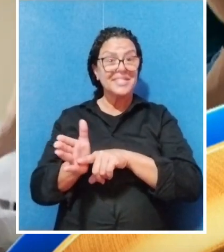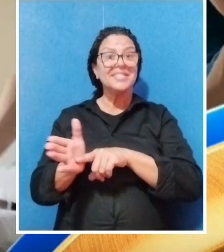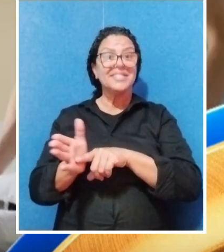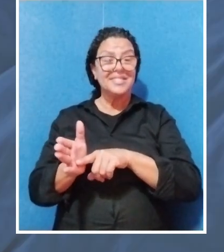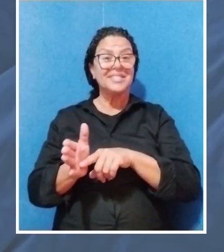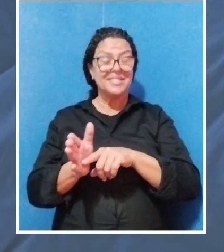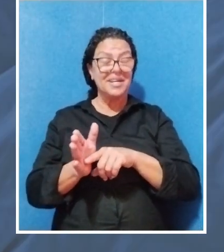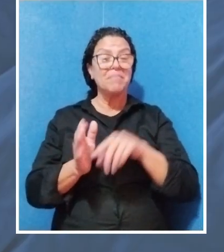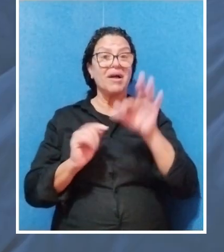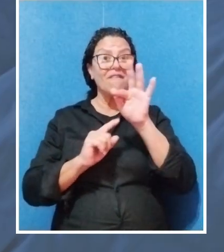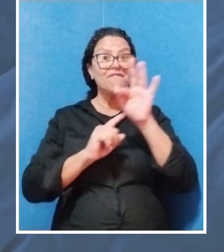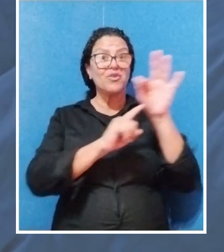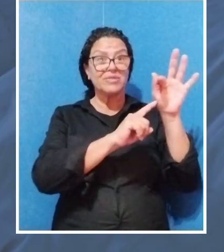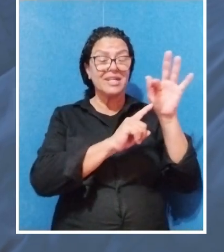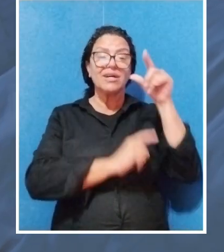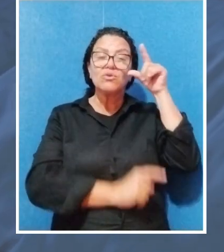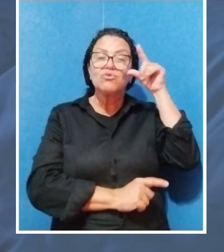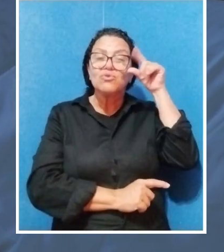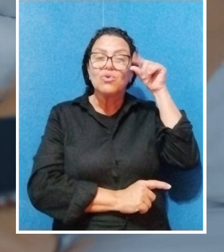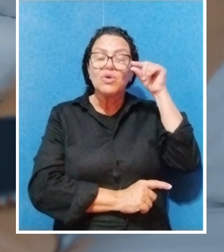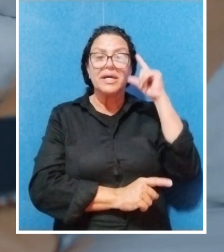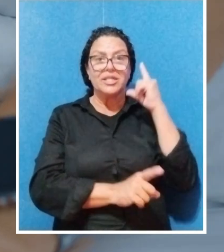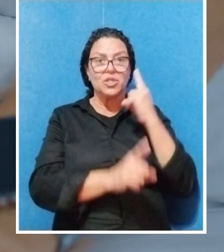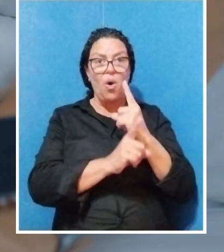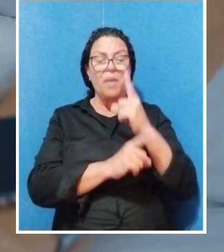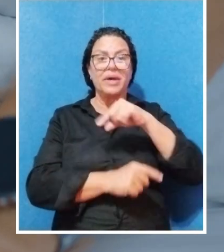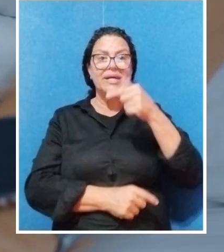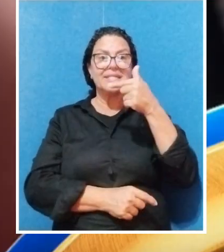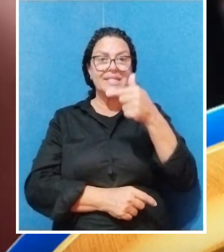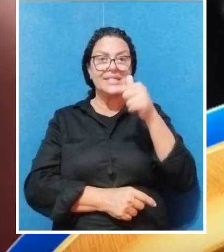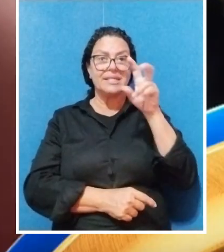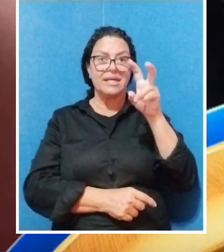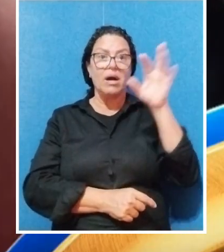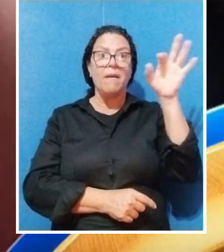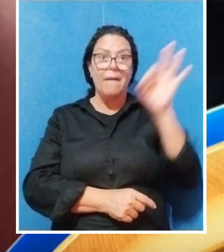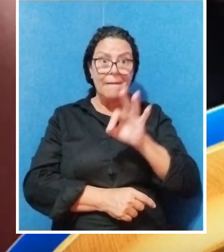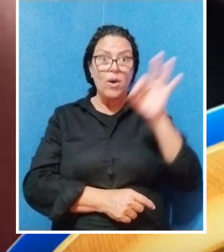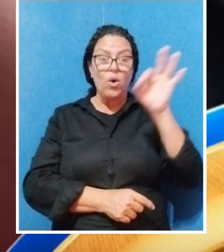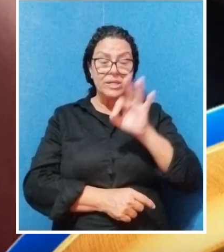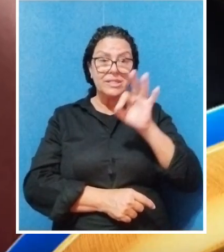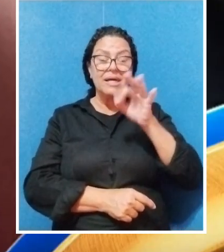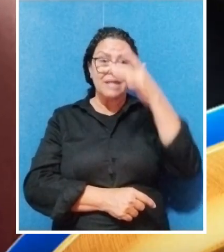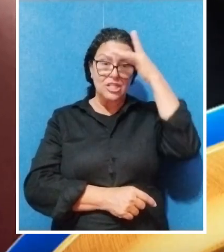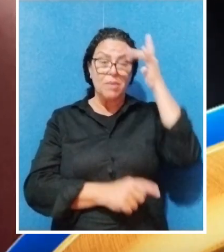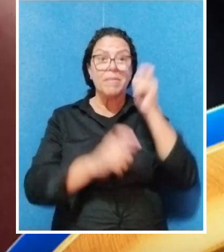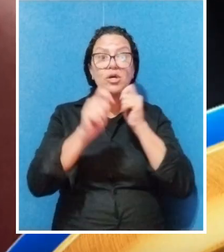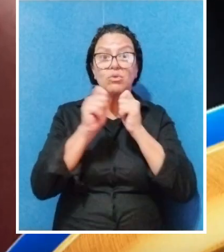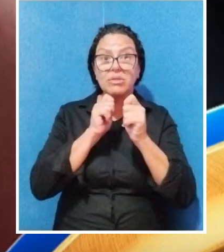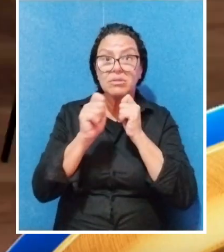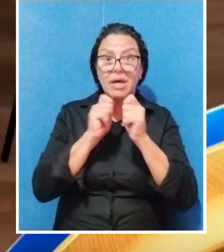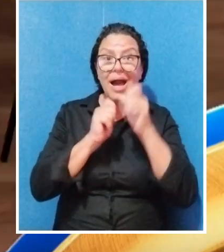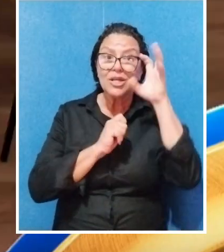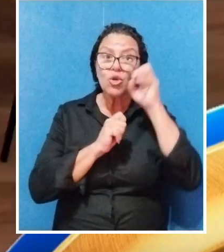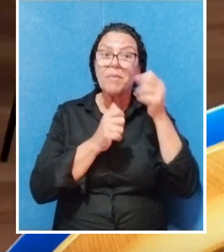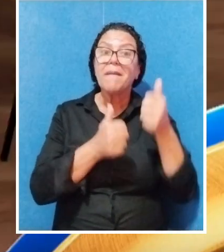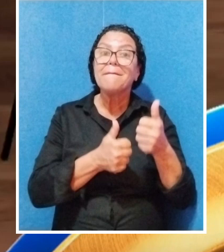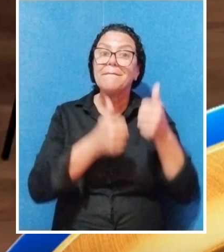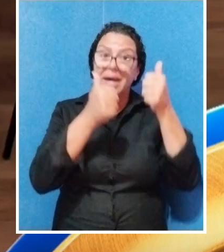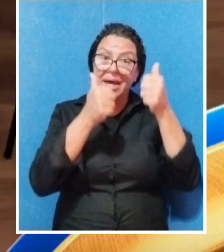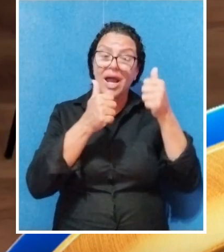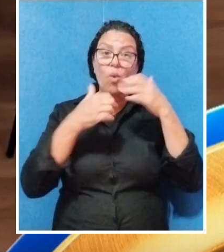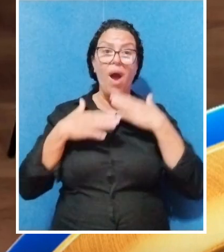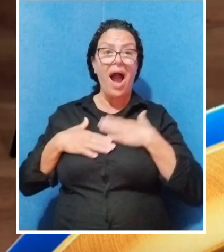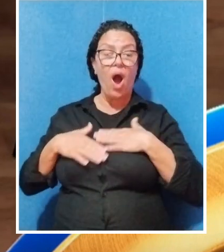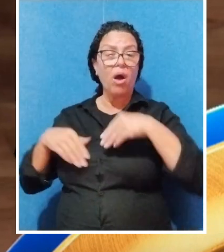realizada pela Fundação Nacional do Sono descobriu que 75% dos entrevistados dormiam